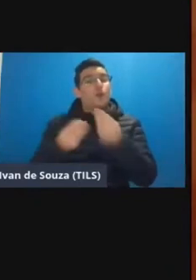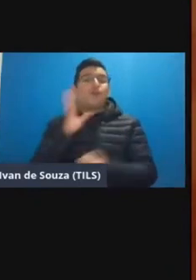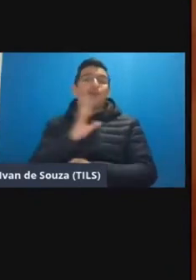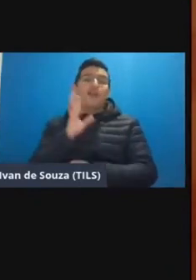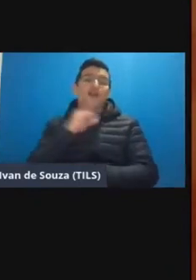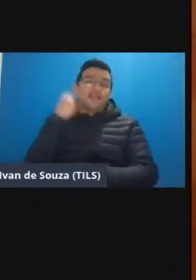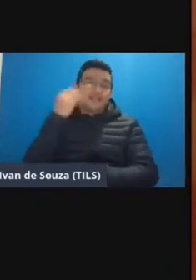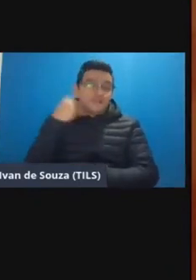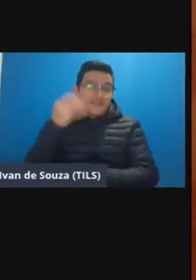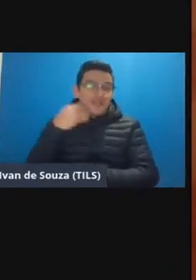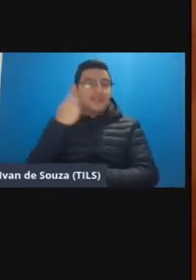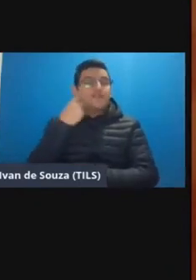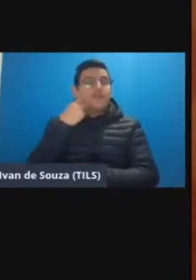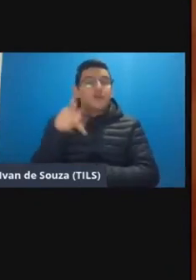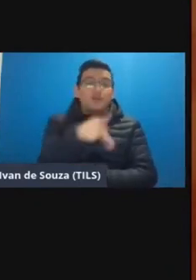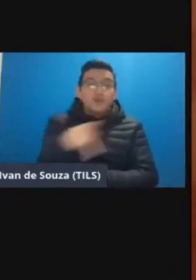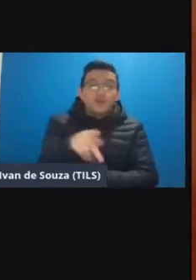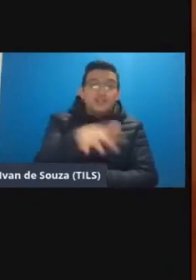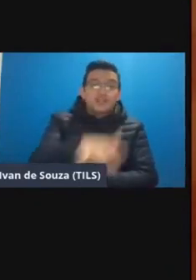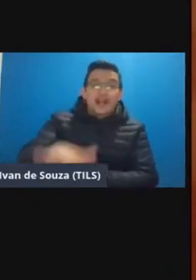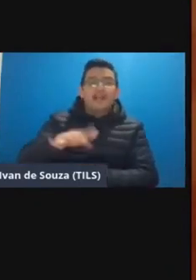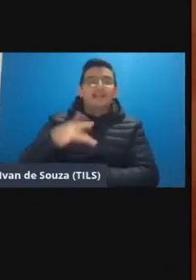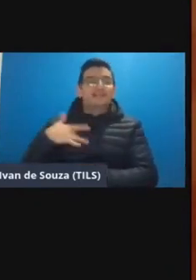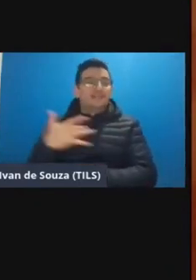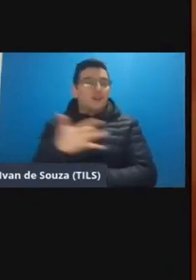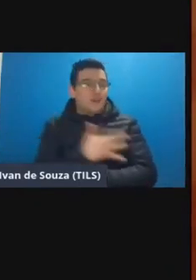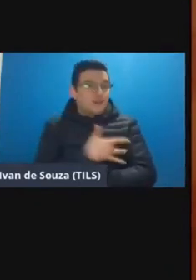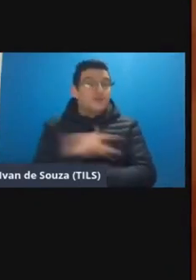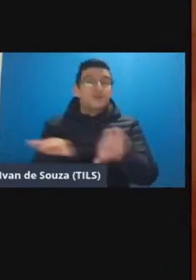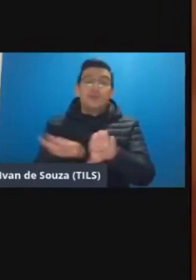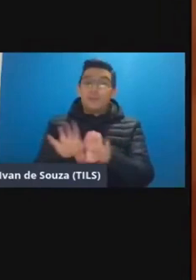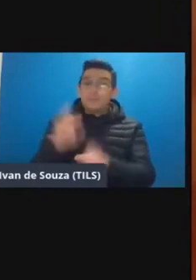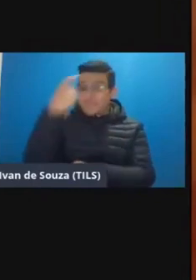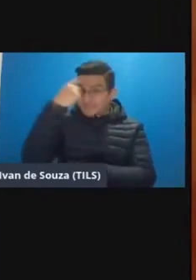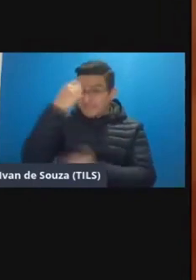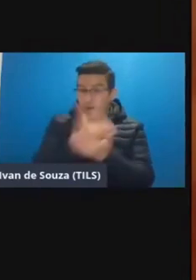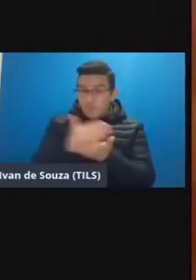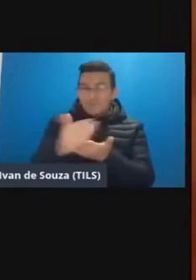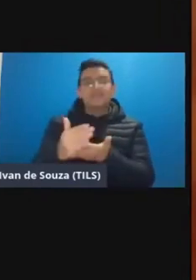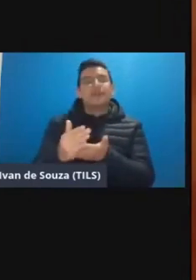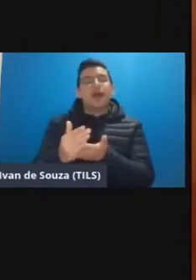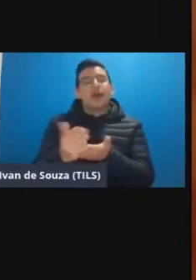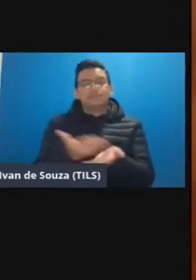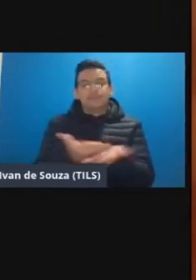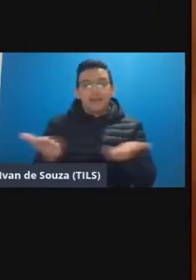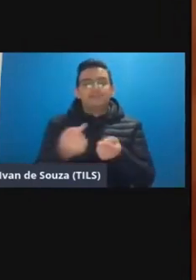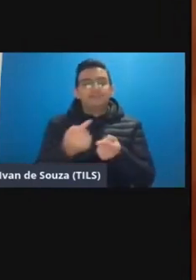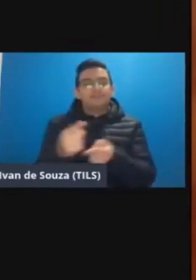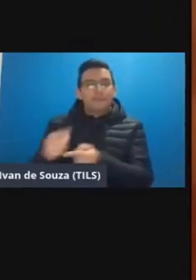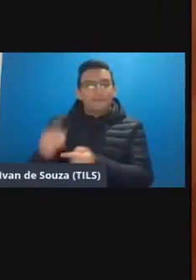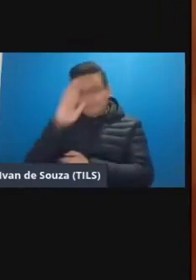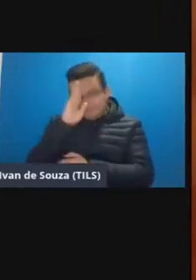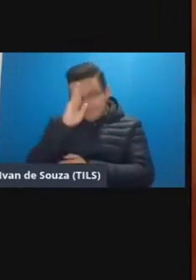essa experiência ouvir os professores da área de saúde né e pensar um pouquinho começar a provocá-los né principalmente